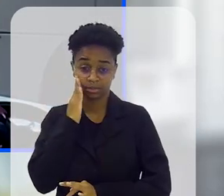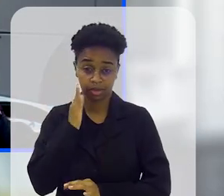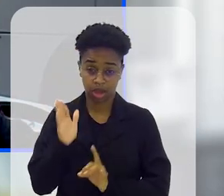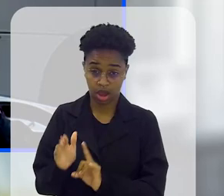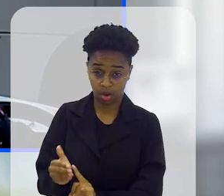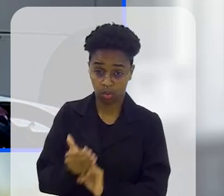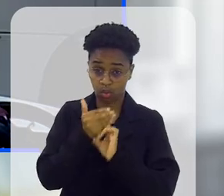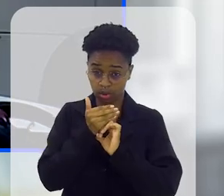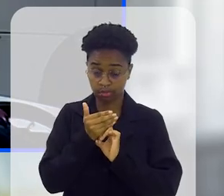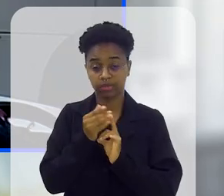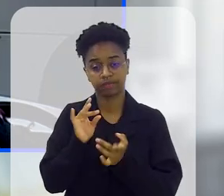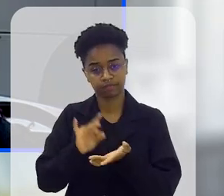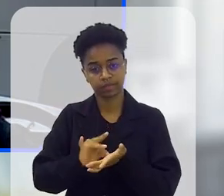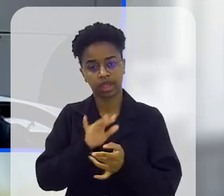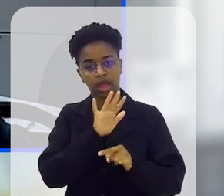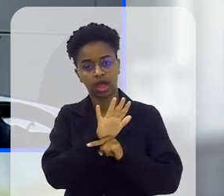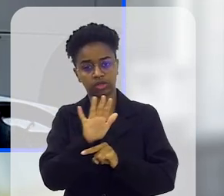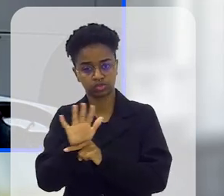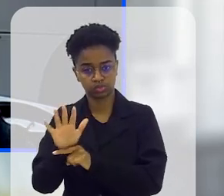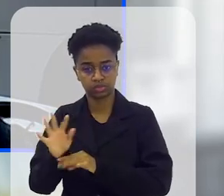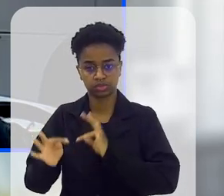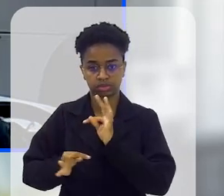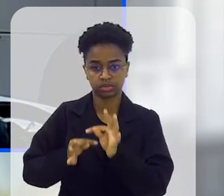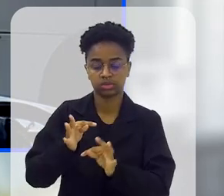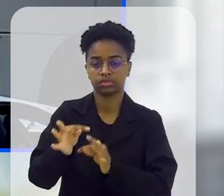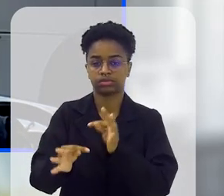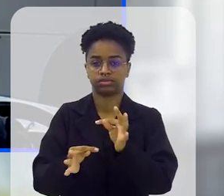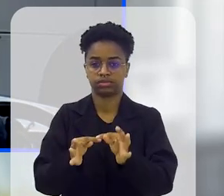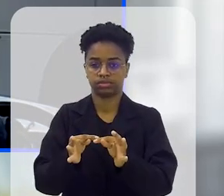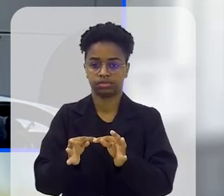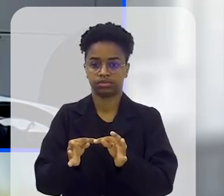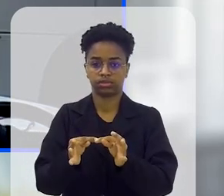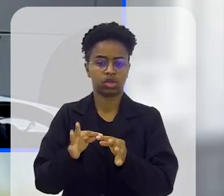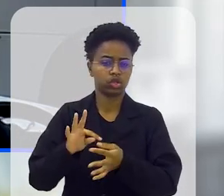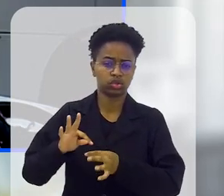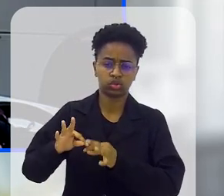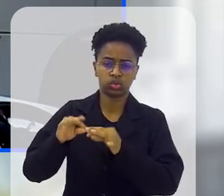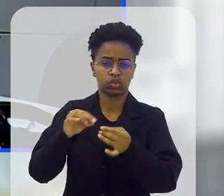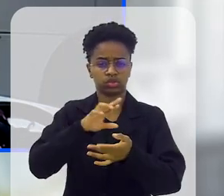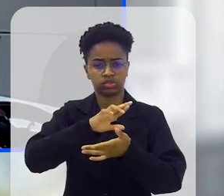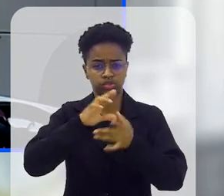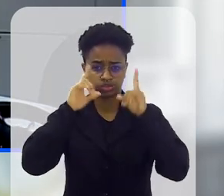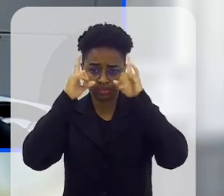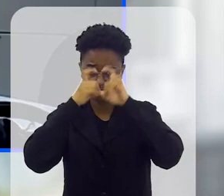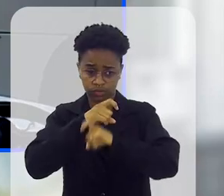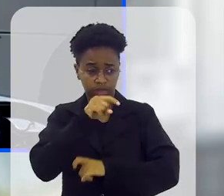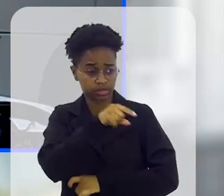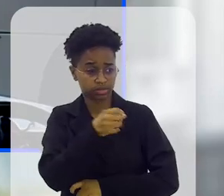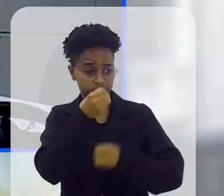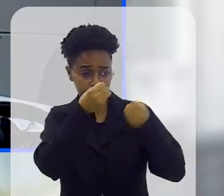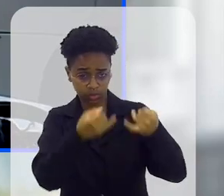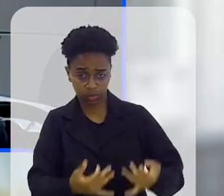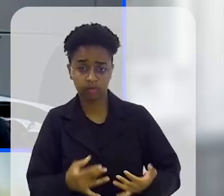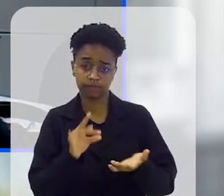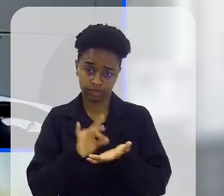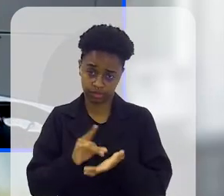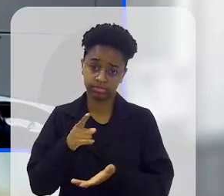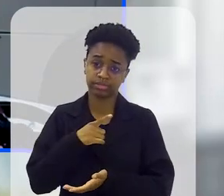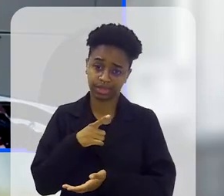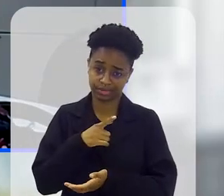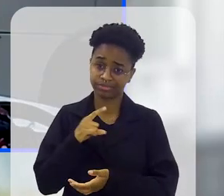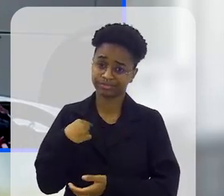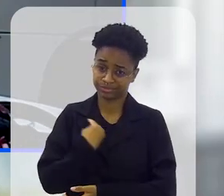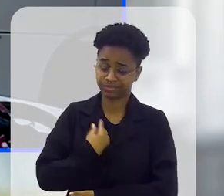realmente o acolhimento ajuda no tratamento por todas as dificuldades que a doutora Flávia colocou, que